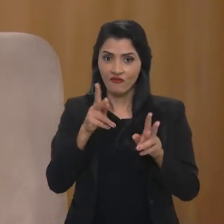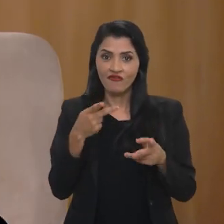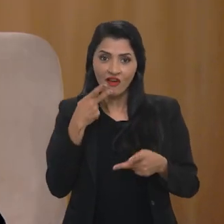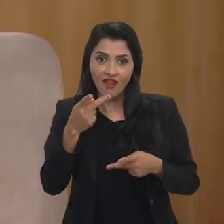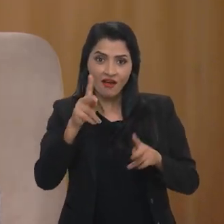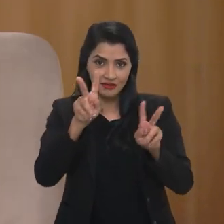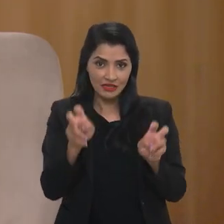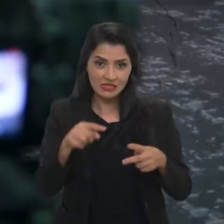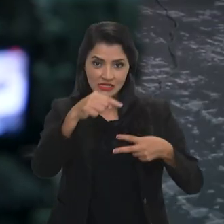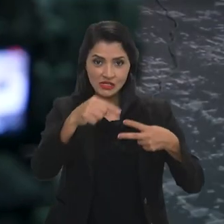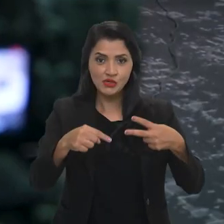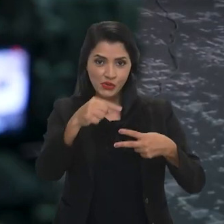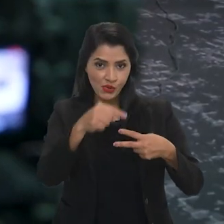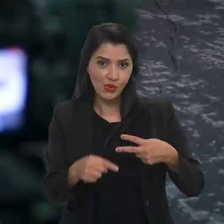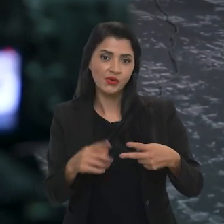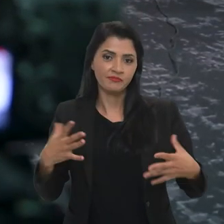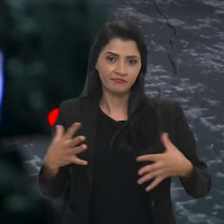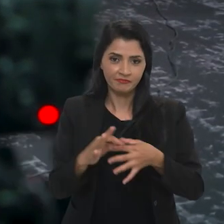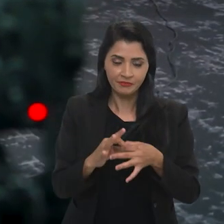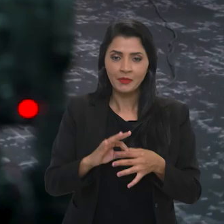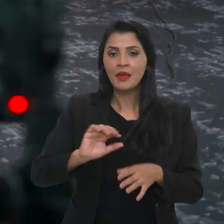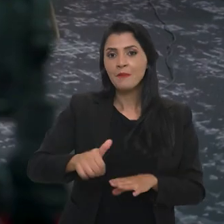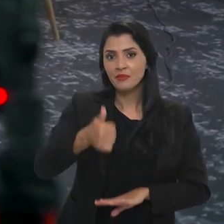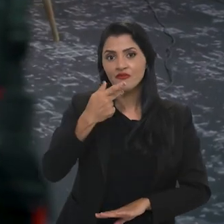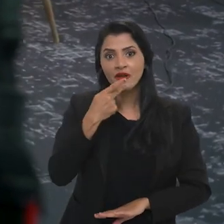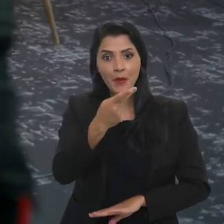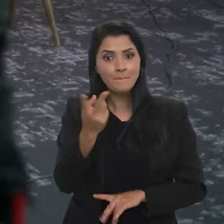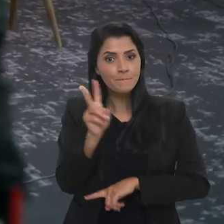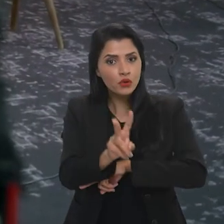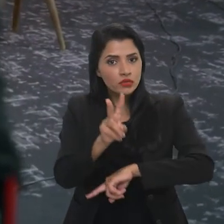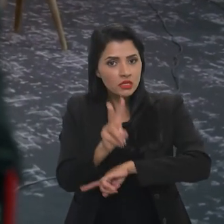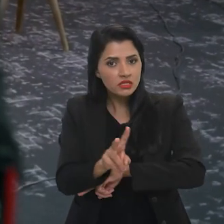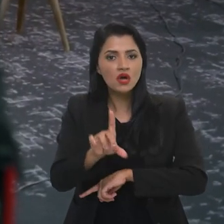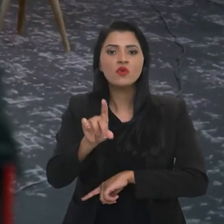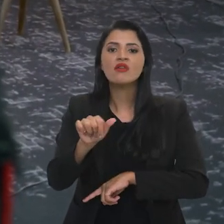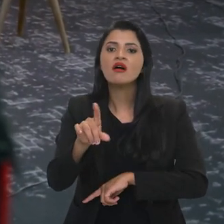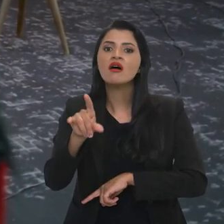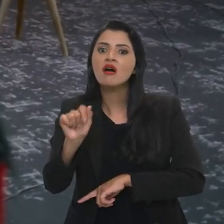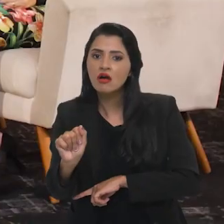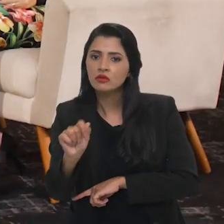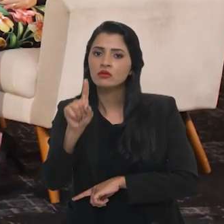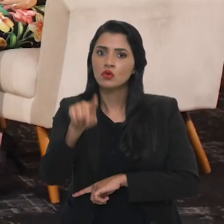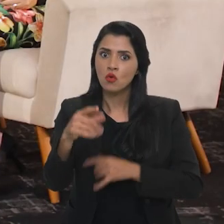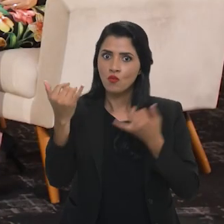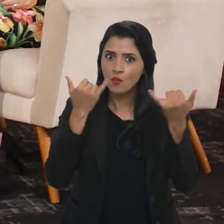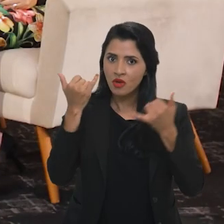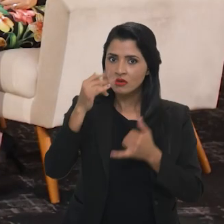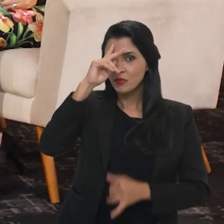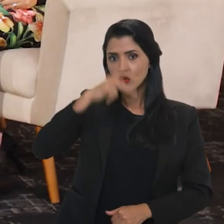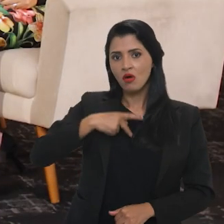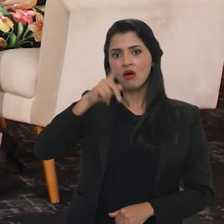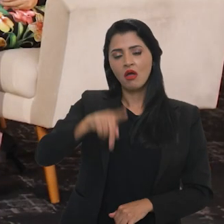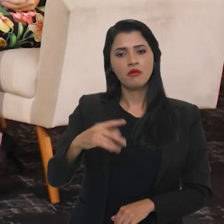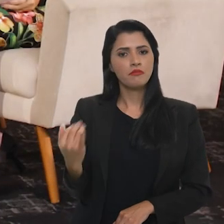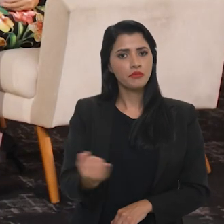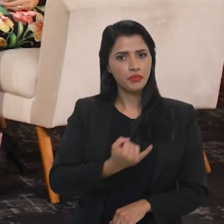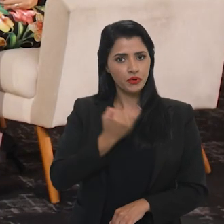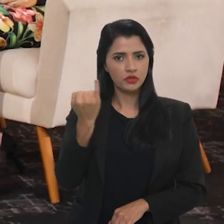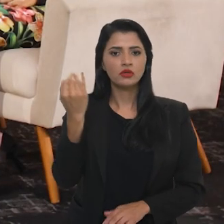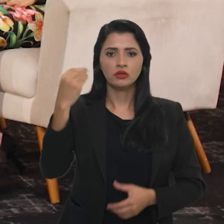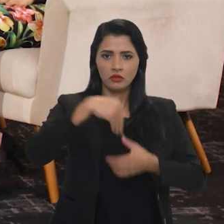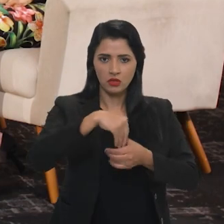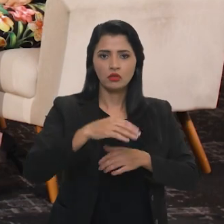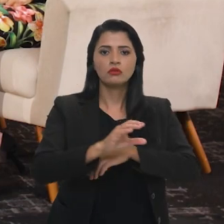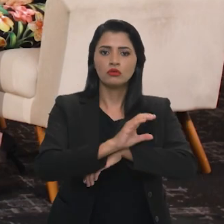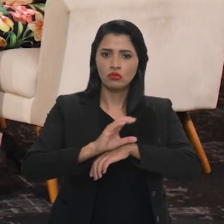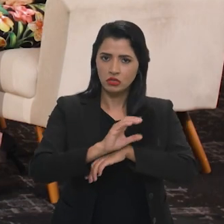que são absolutamente interligados. Mas, para colocar, primeiro que a gente está falando de proteção de dados, a proteção de dados é um direito fundamental. Hoje, na nossa Constituição,